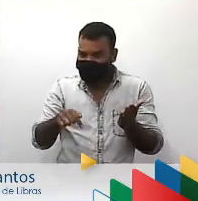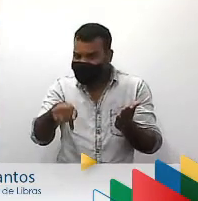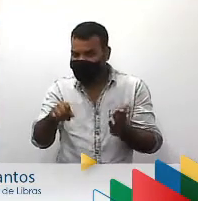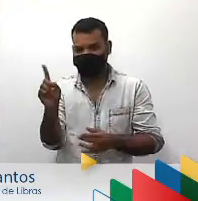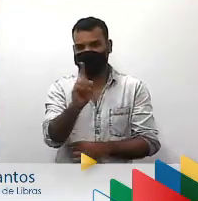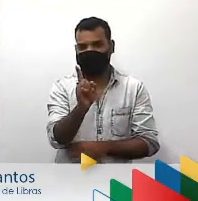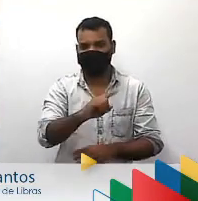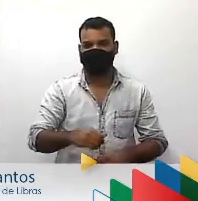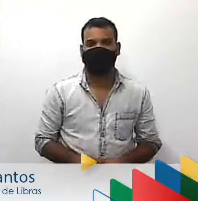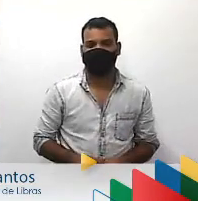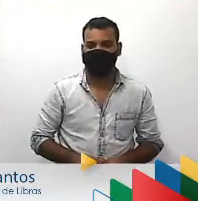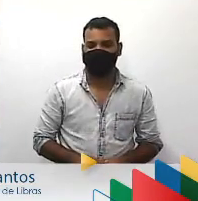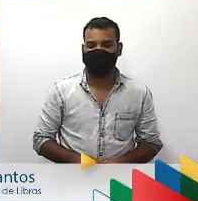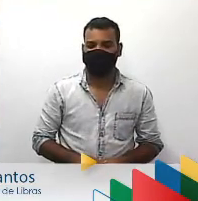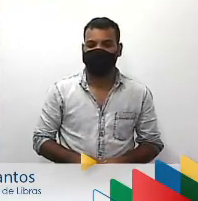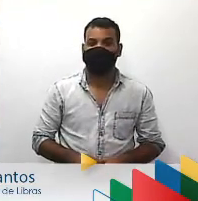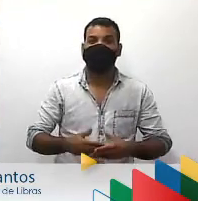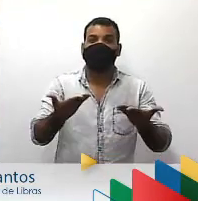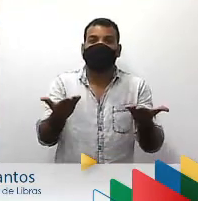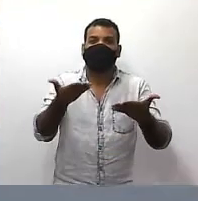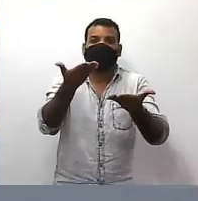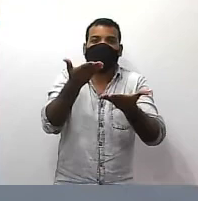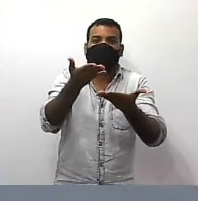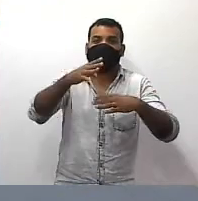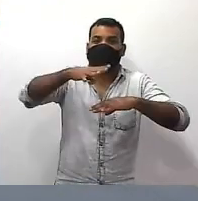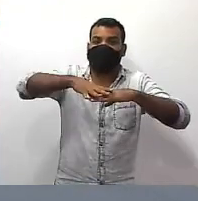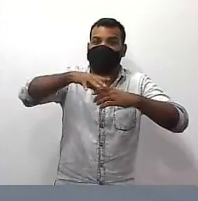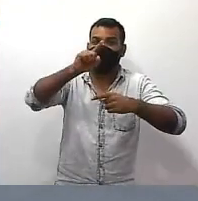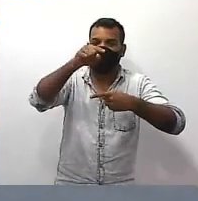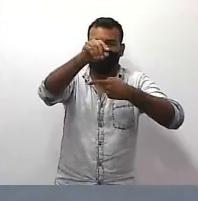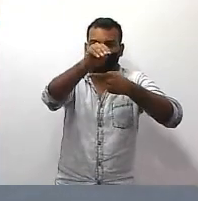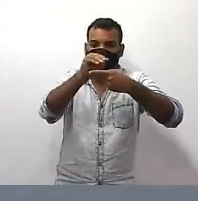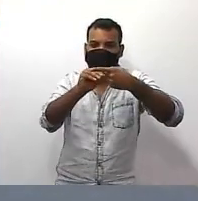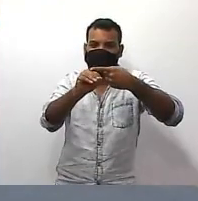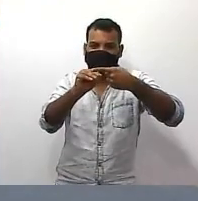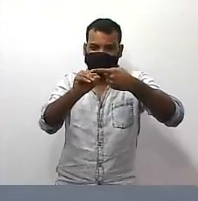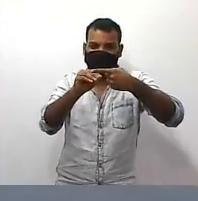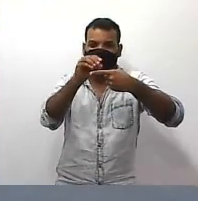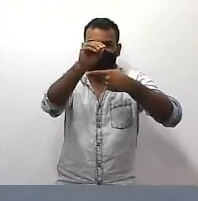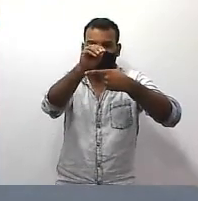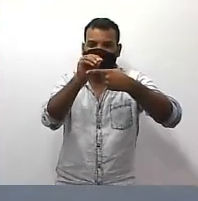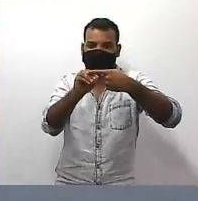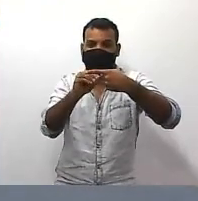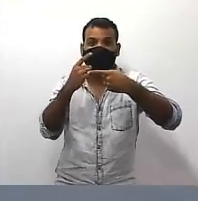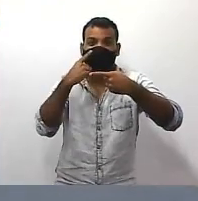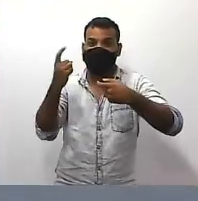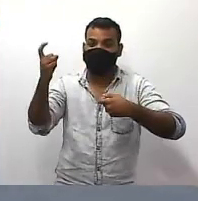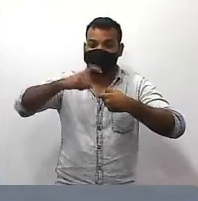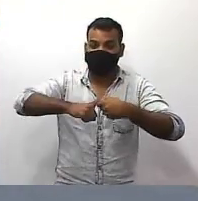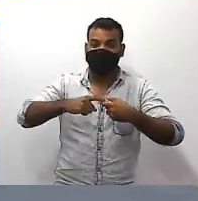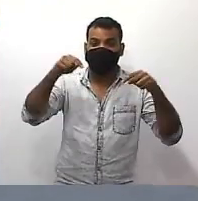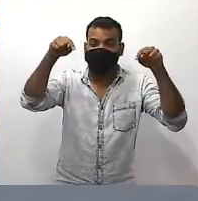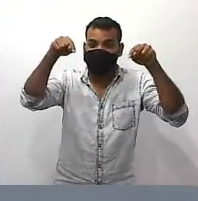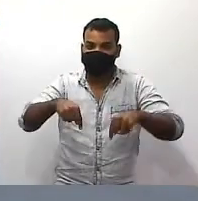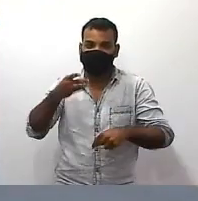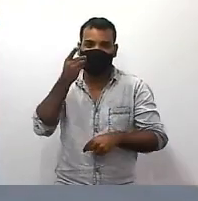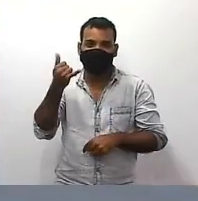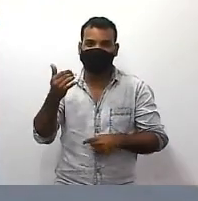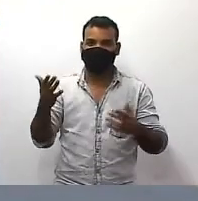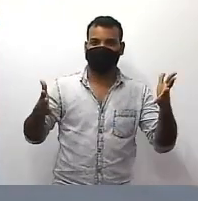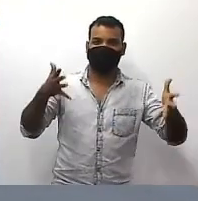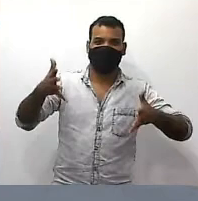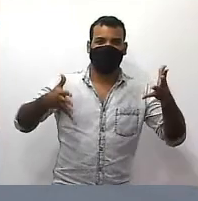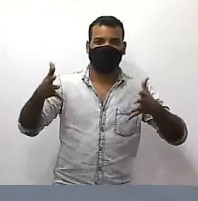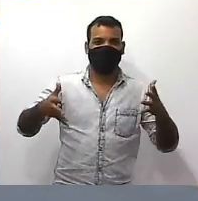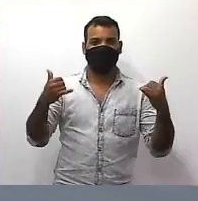fração aula de número 26 tá bom nossa equipe de hoje está de volta nossa equipe nosso amigo da lei tá